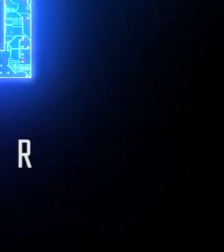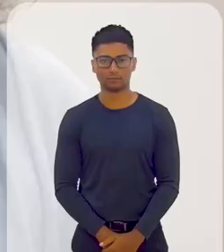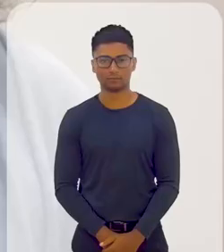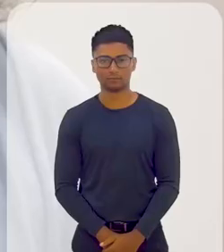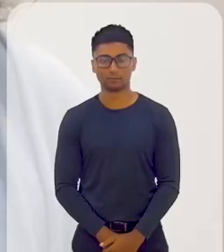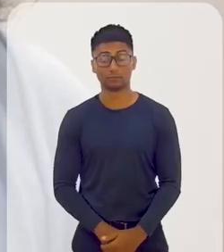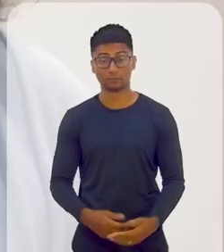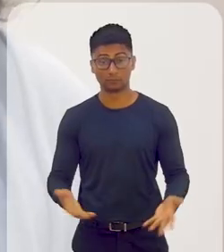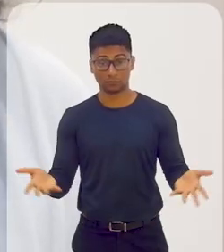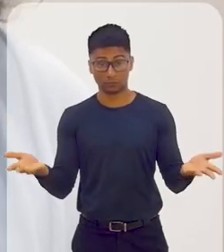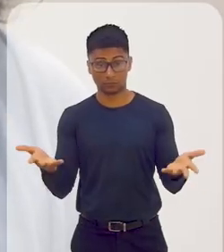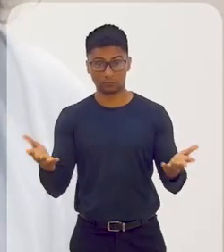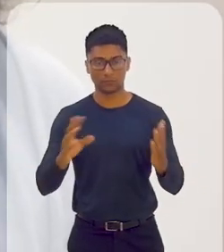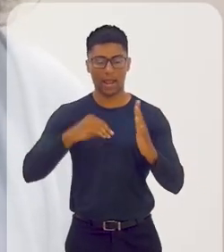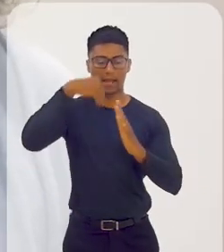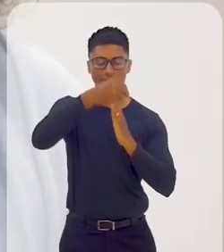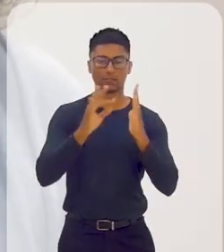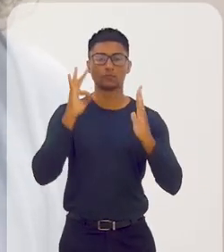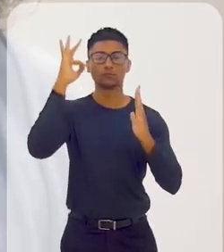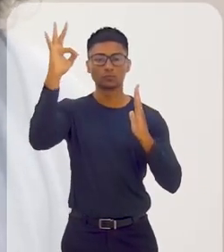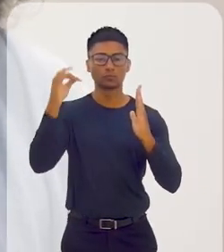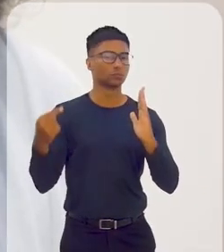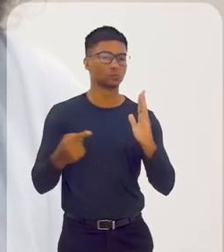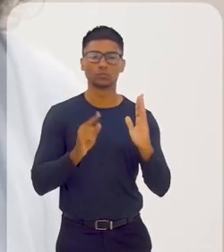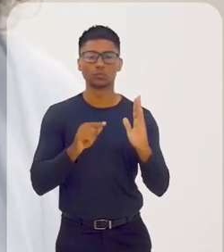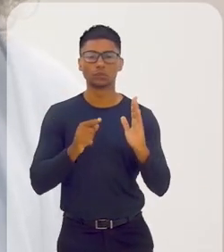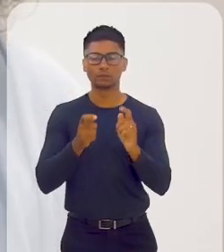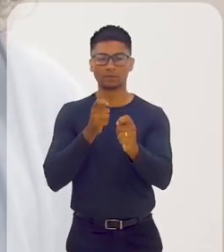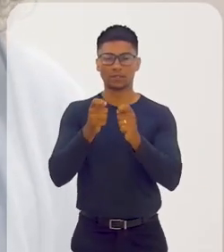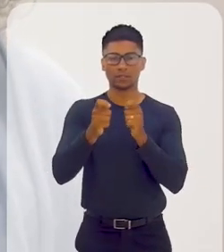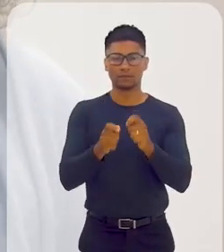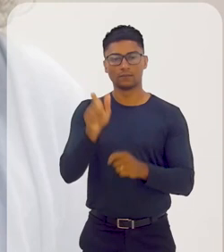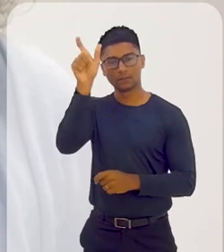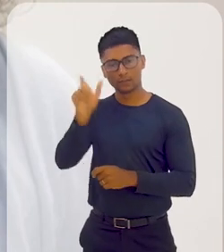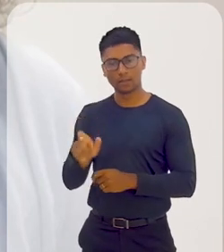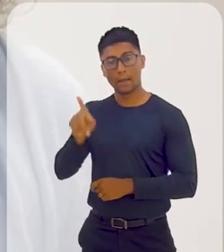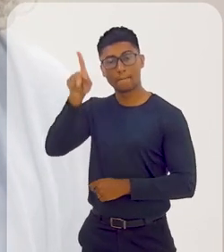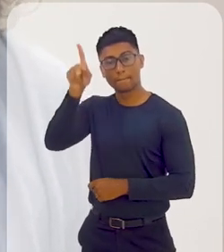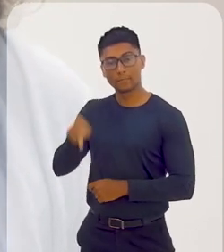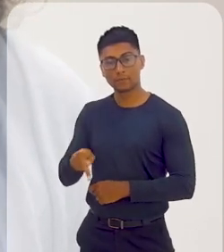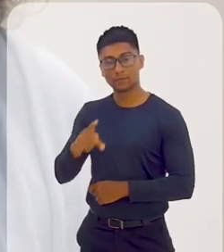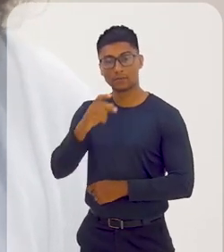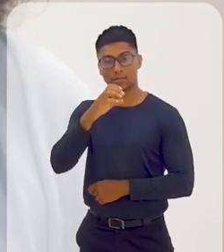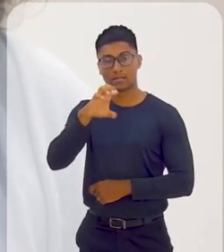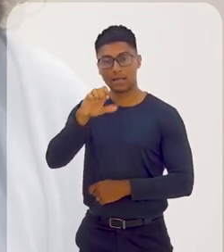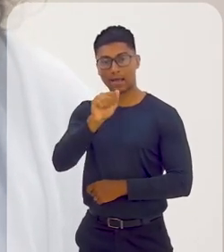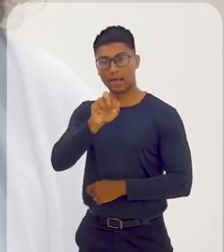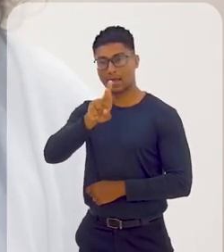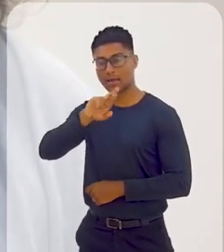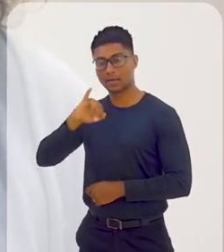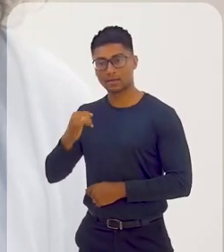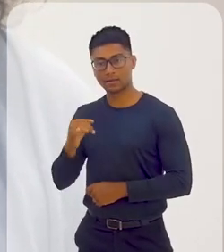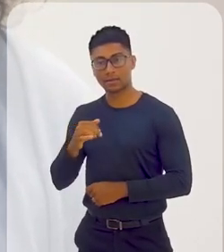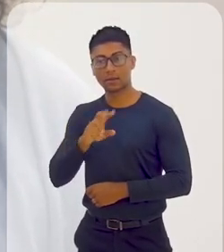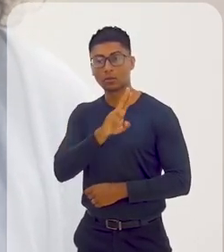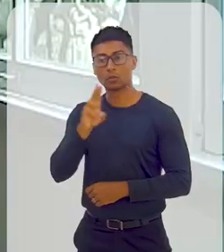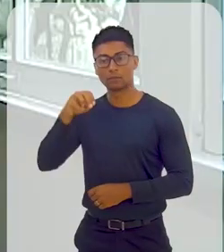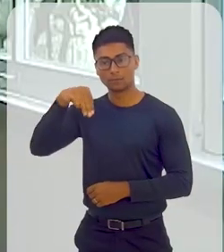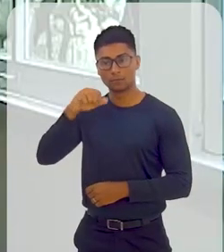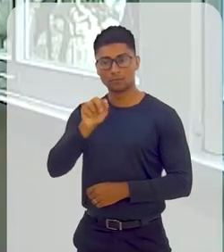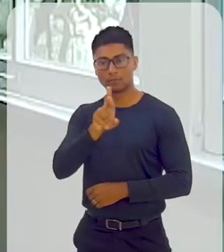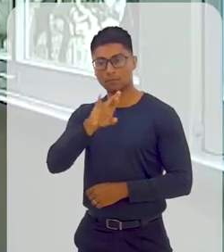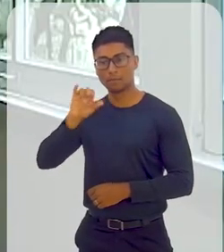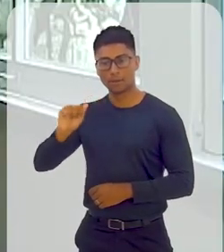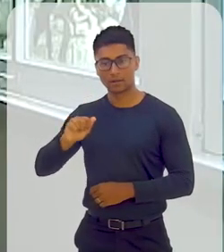O capítulo Agenda de Futuro de hoje traz como entrevistada a presidente da CAERJ, Maria Isabel de Vasconcelos.